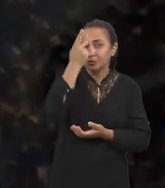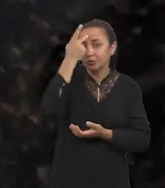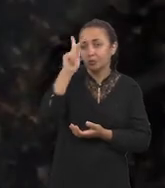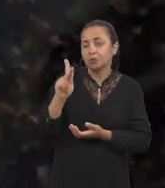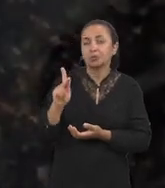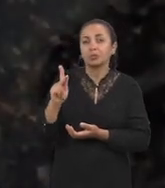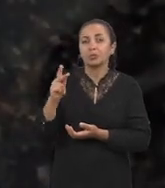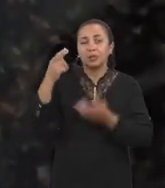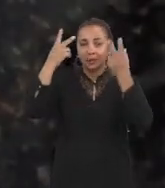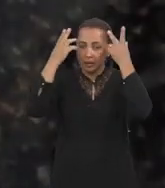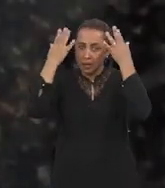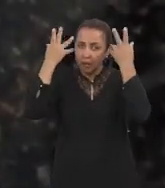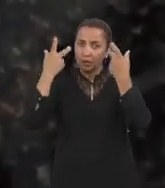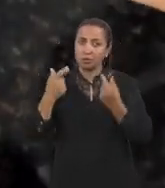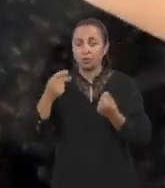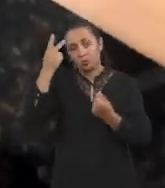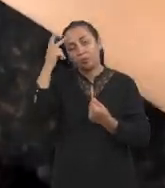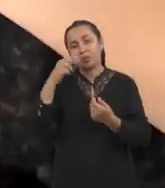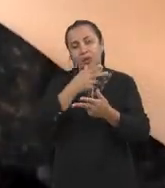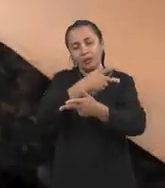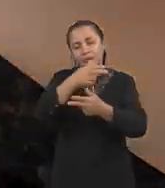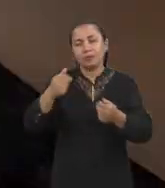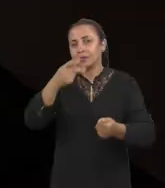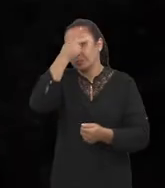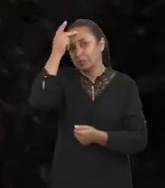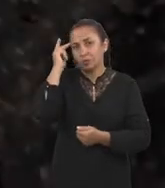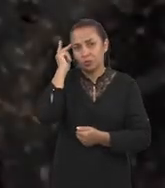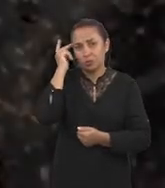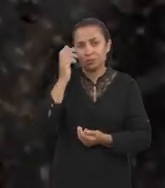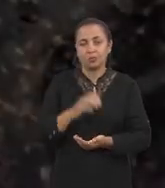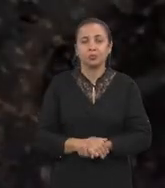saudável para várias pessoas.